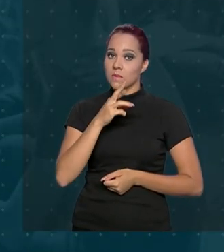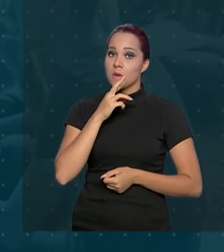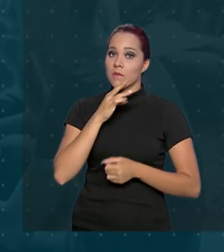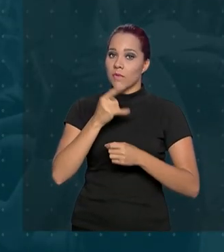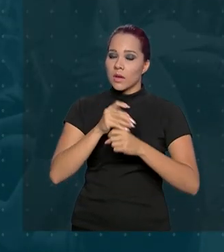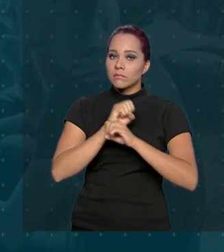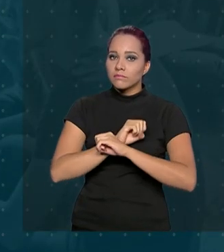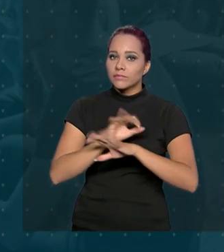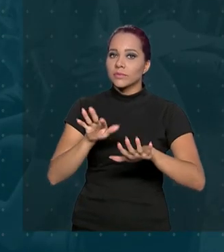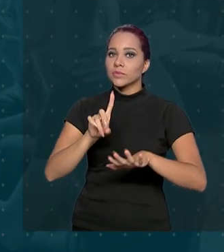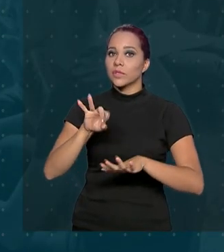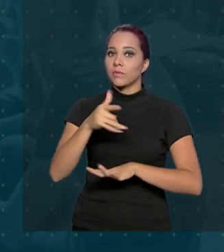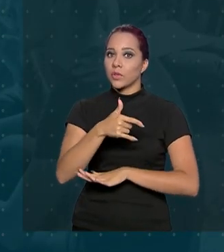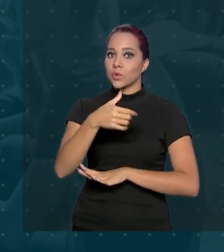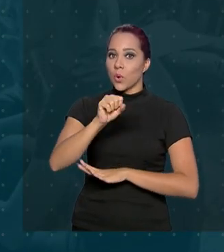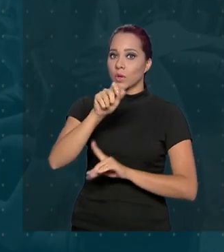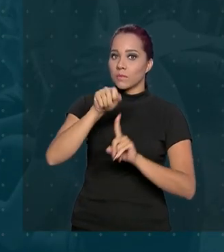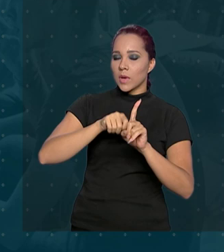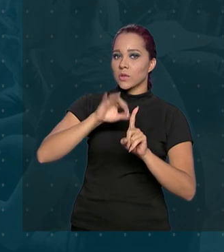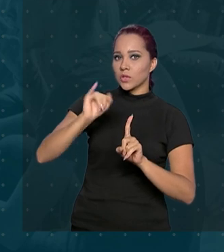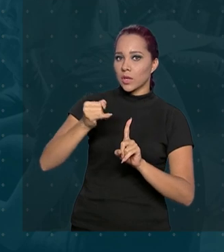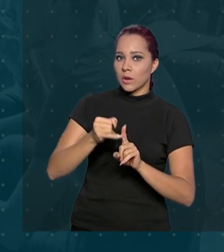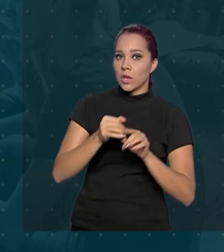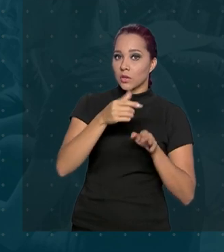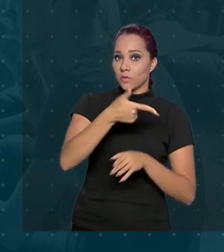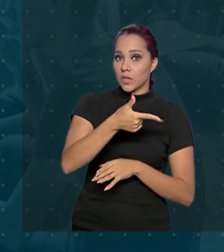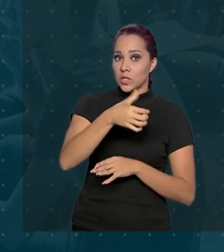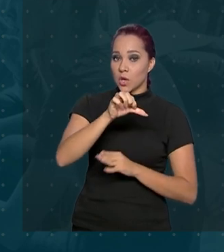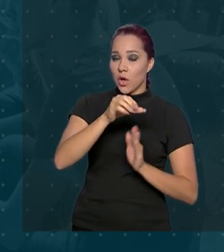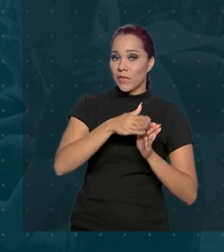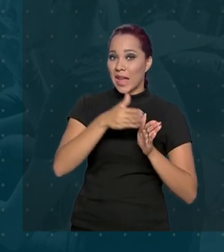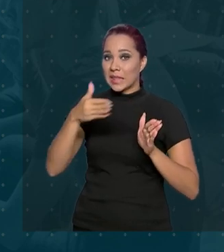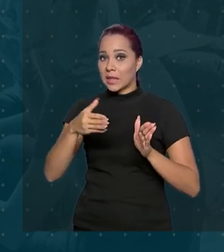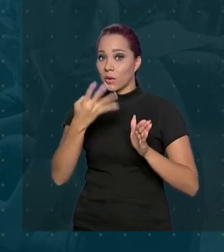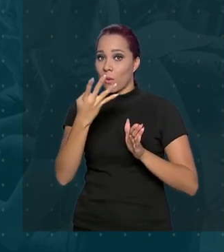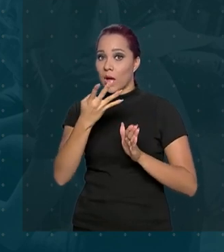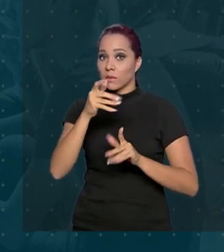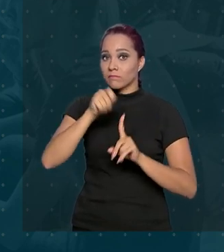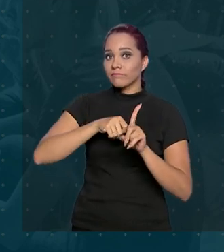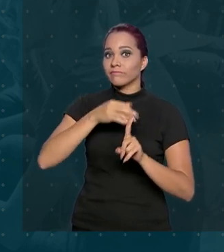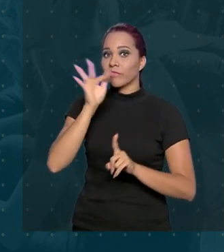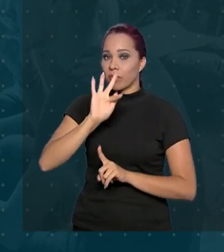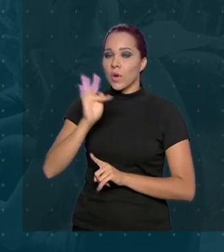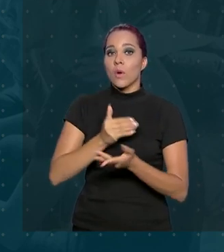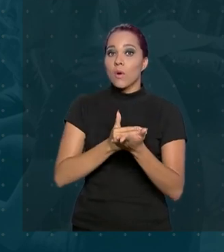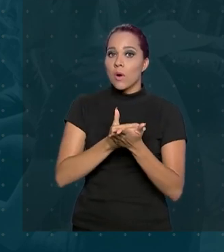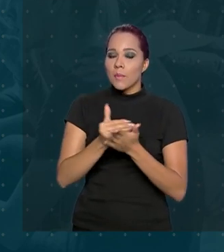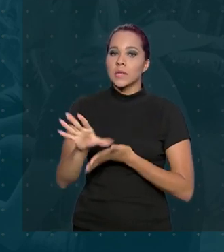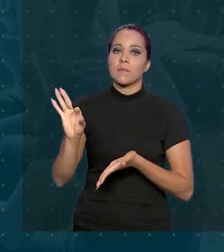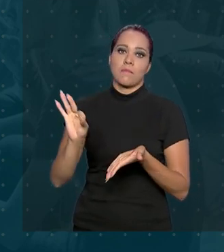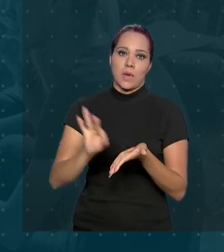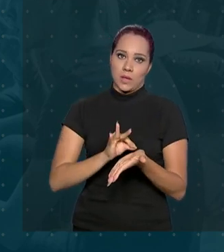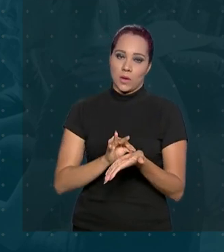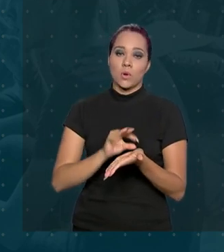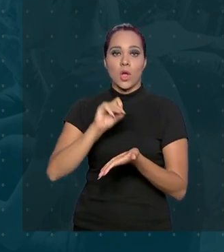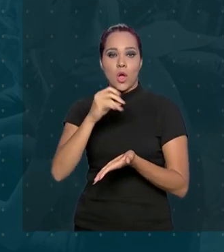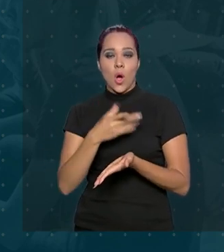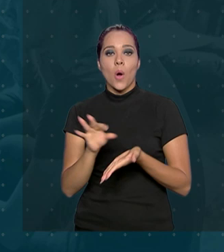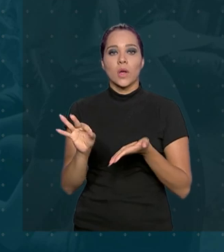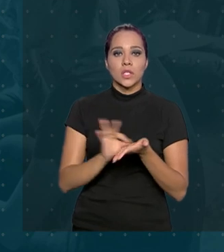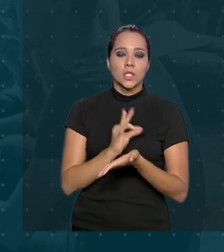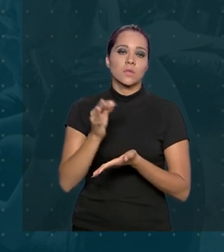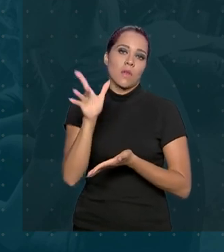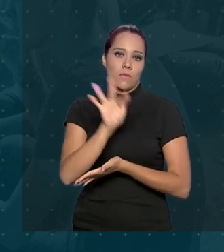28 de janeiro. De 29 a 4 de fevereiro, começam os prazos para matrícula ou registro